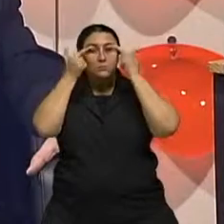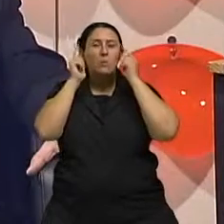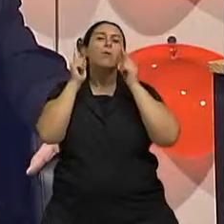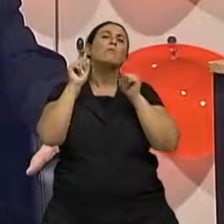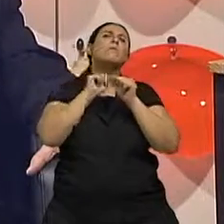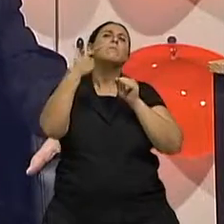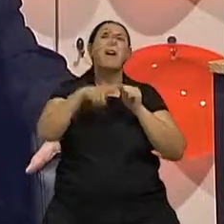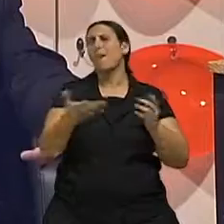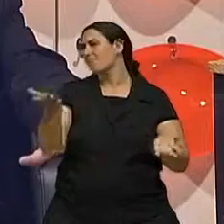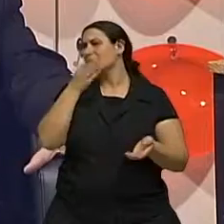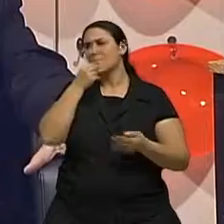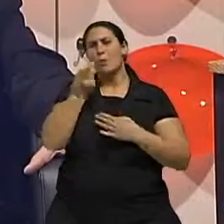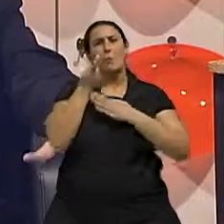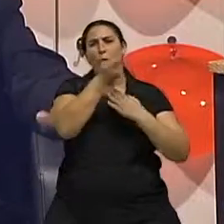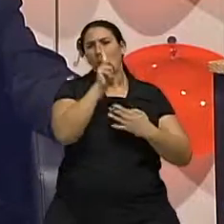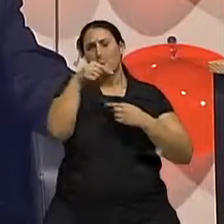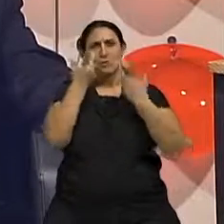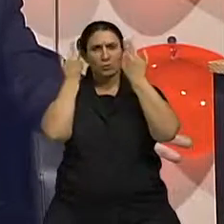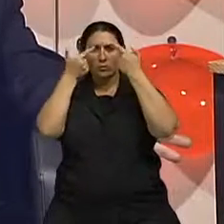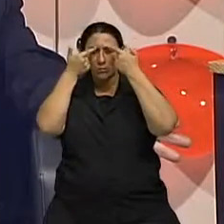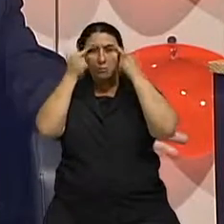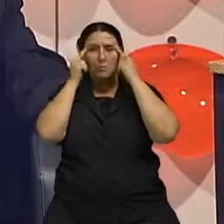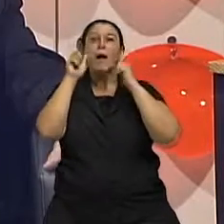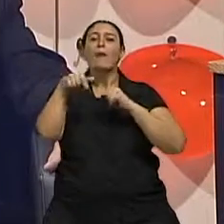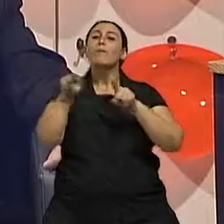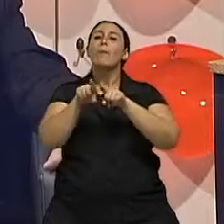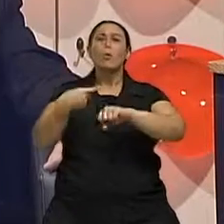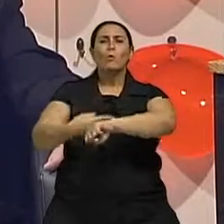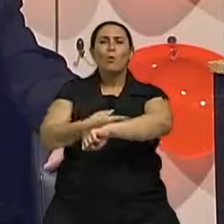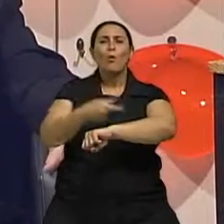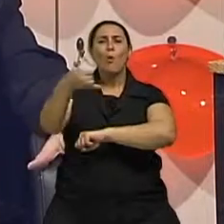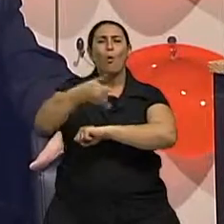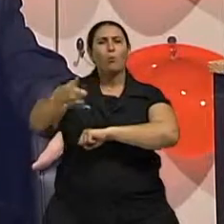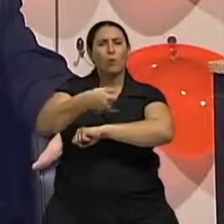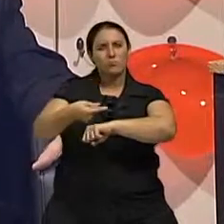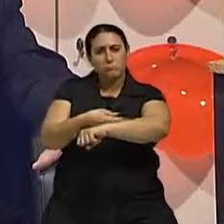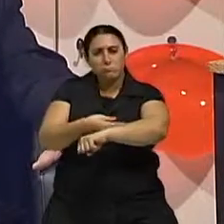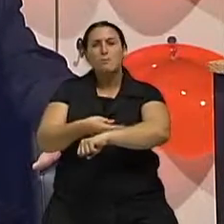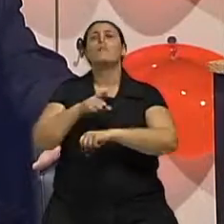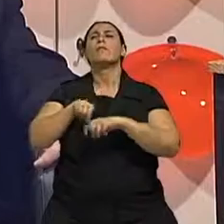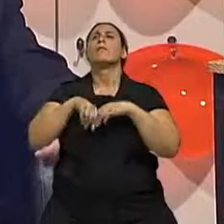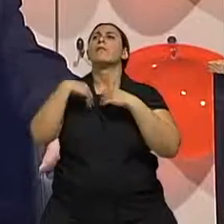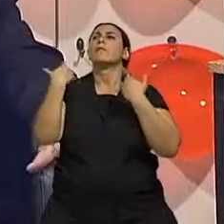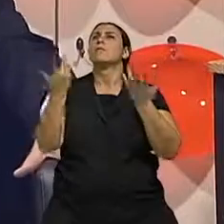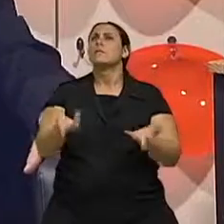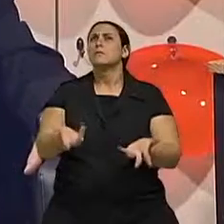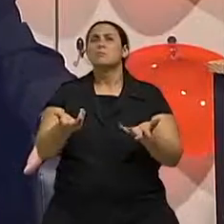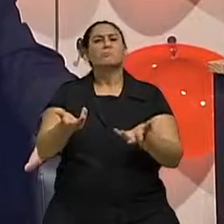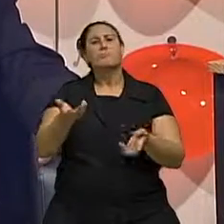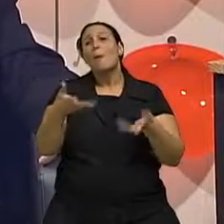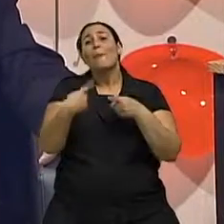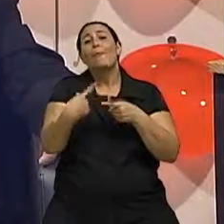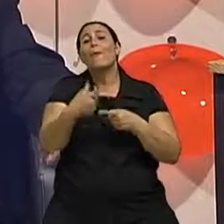Não, o homem procura cirurgia de pálpebra, lipoaspiração. uma cirurgia que o homem... É, o homem,